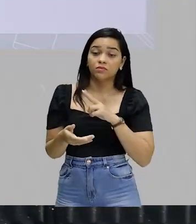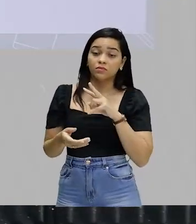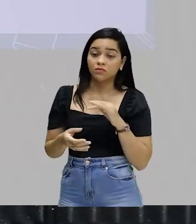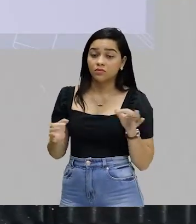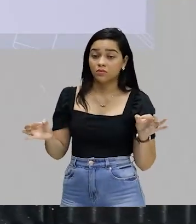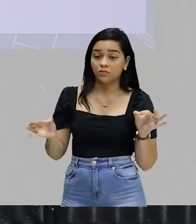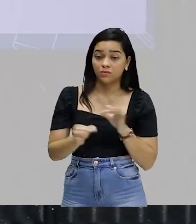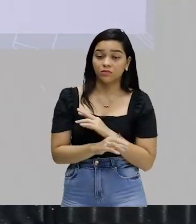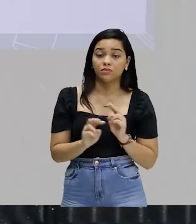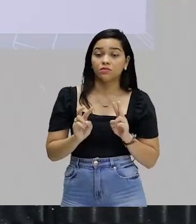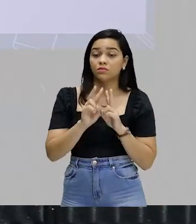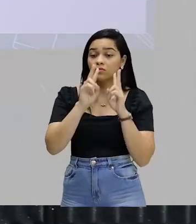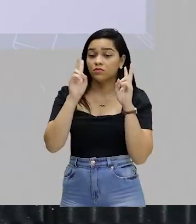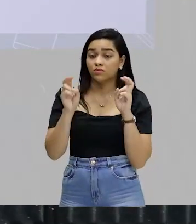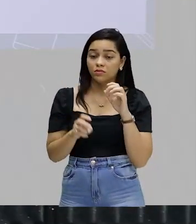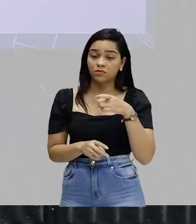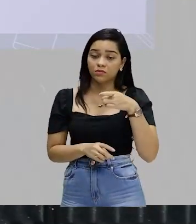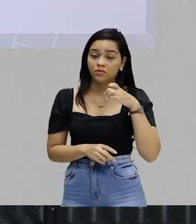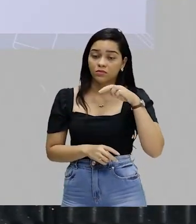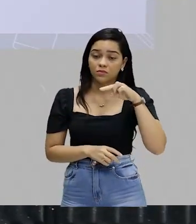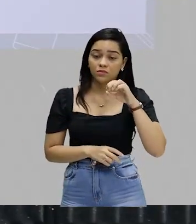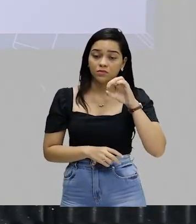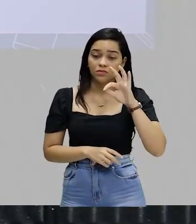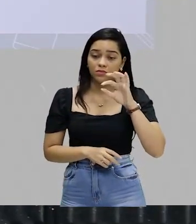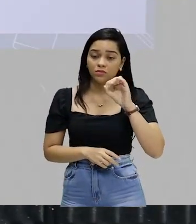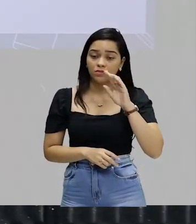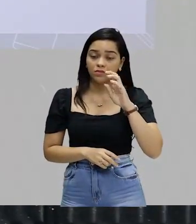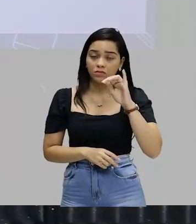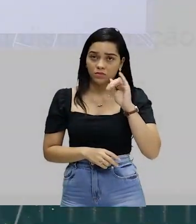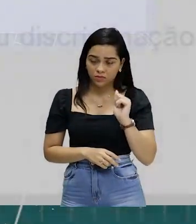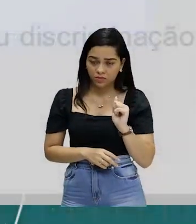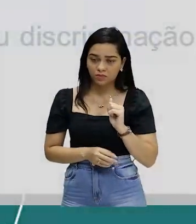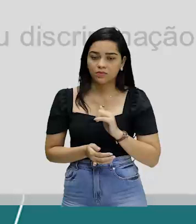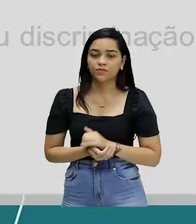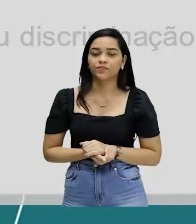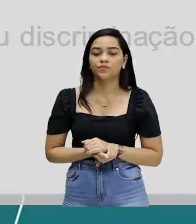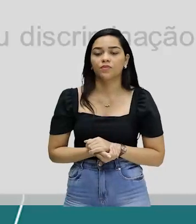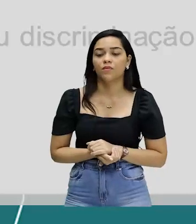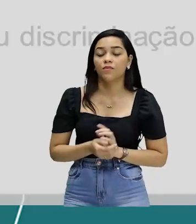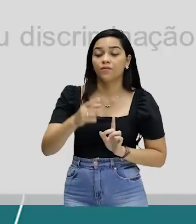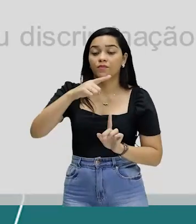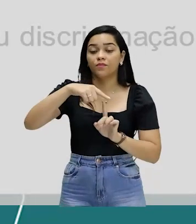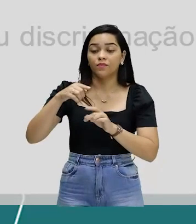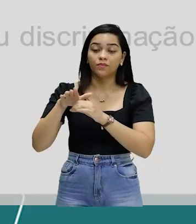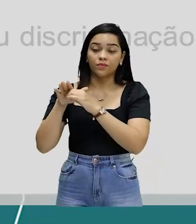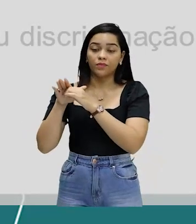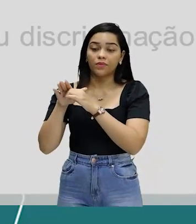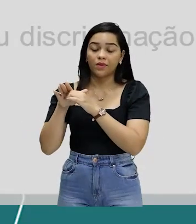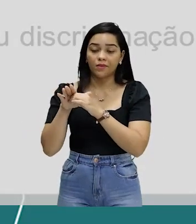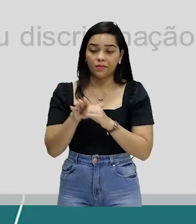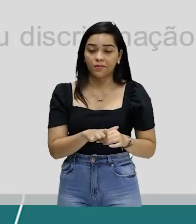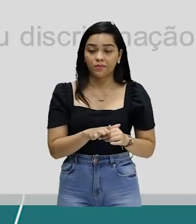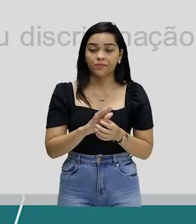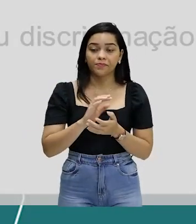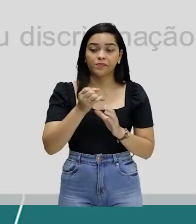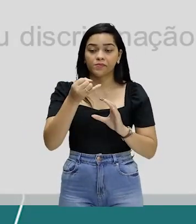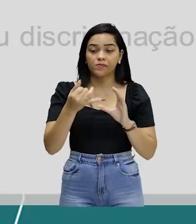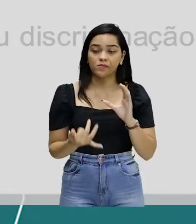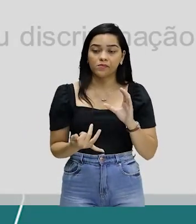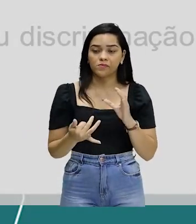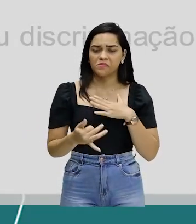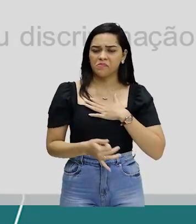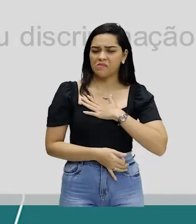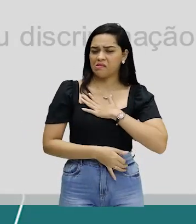finalizar falando sobre xenofobia. Certo? Xenofobia é um tipo de preconceito caracterizado pela